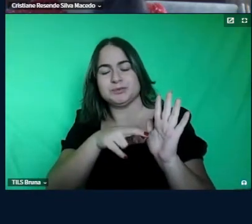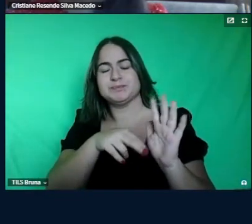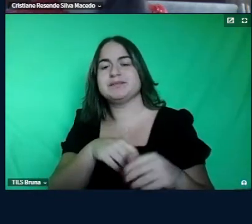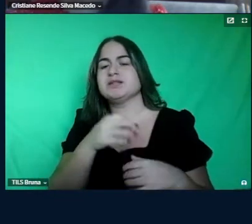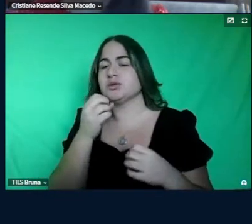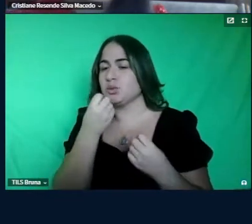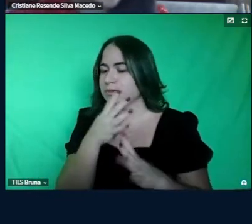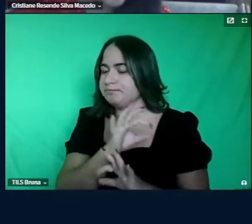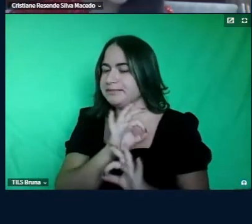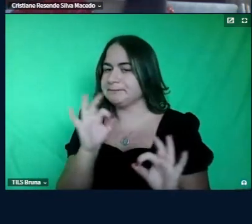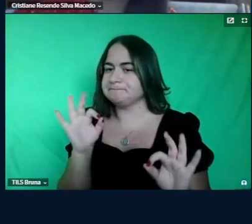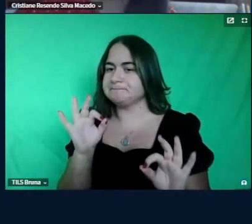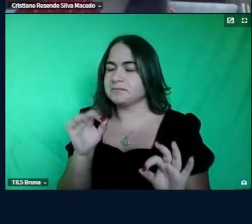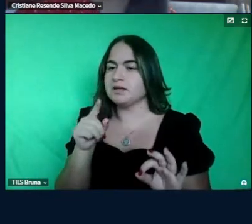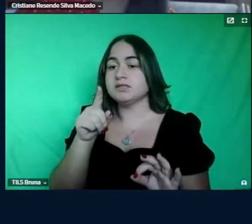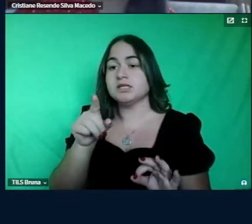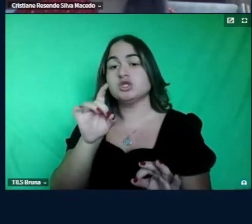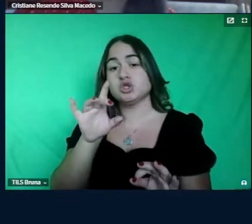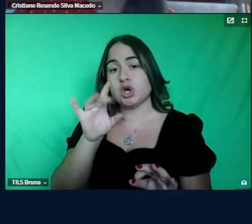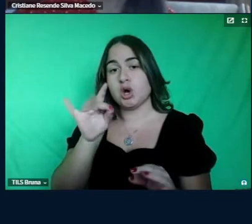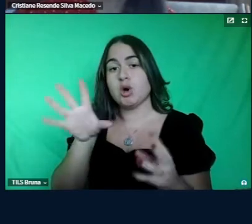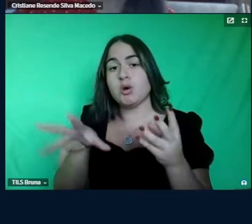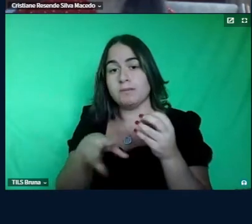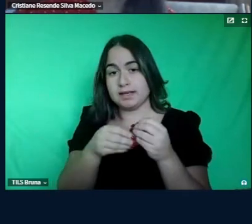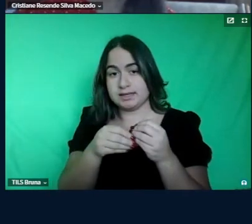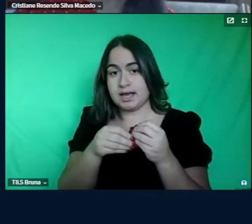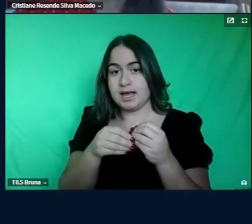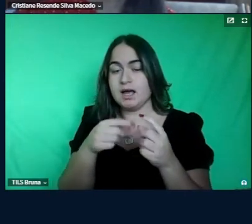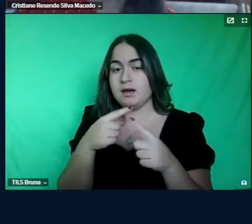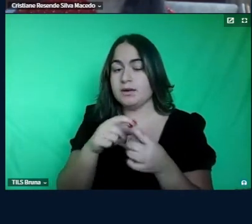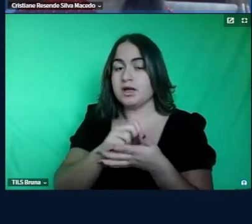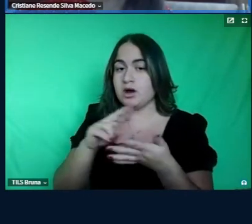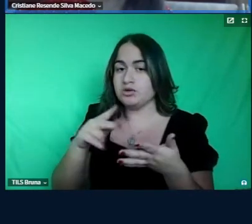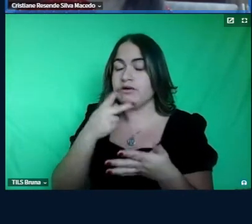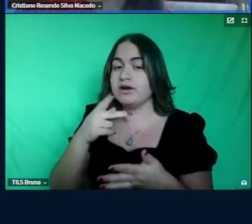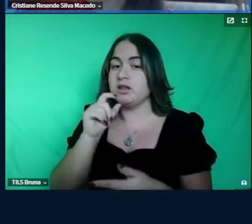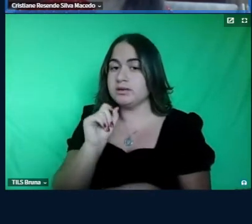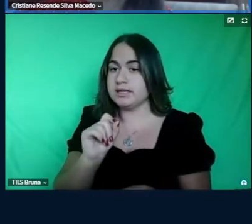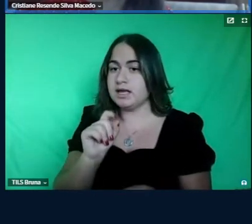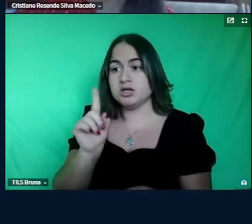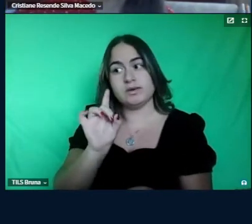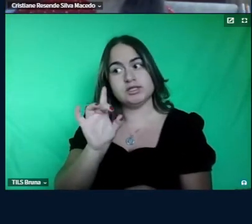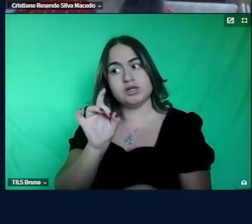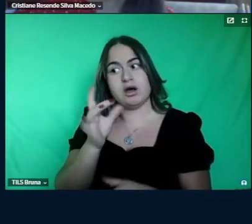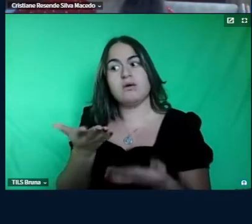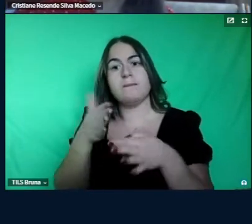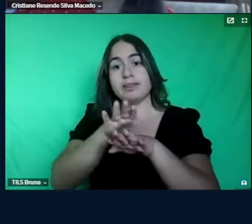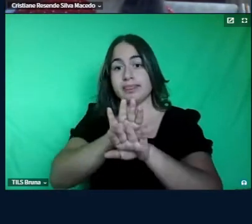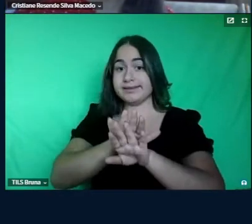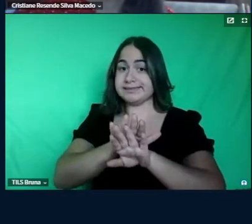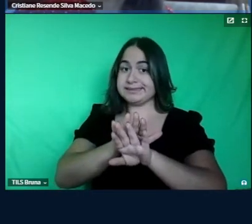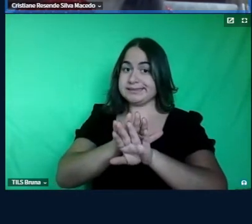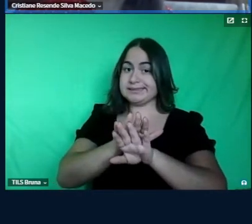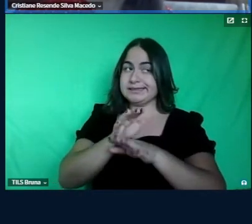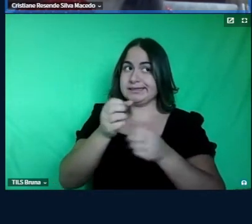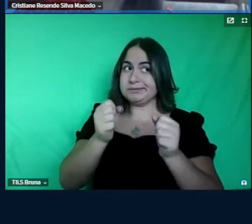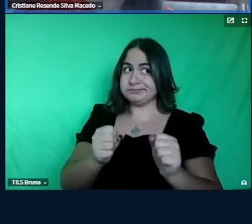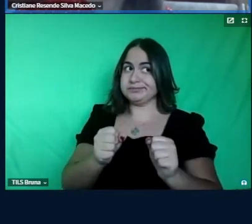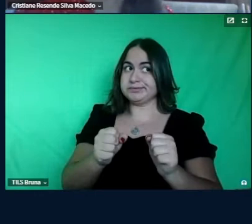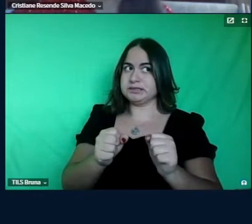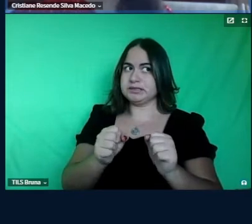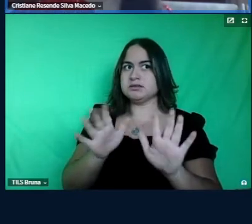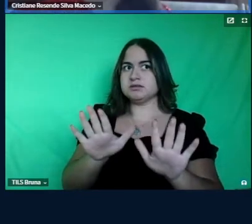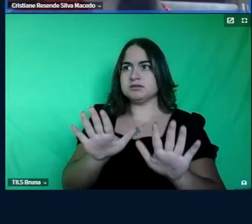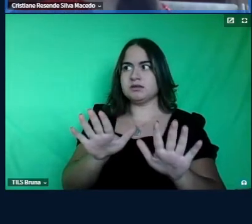aí é só você completar porque pra boa ele vai falar que além que não é só competência implícita isso é quando ele está inativo